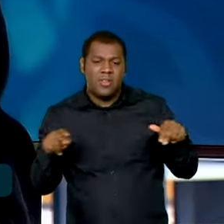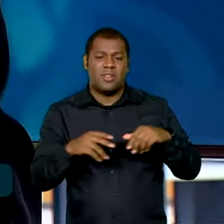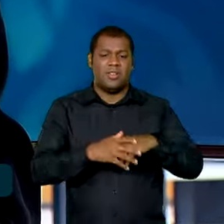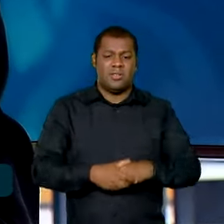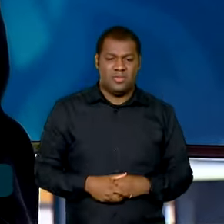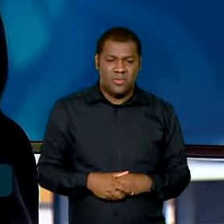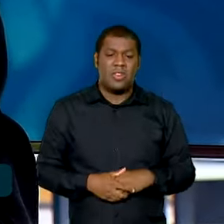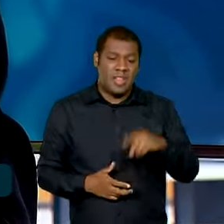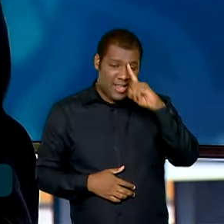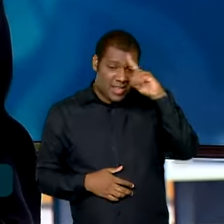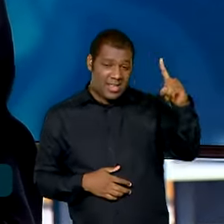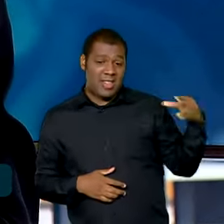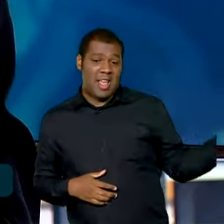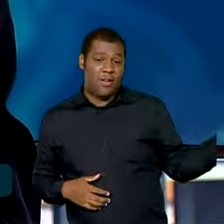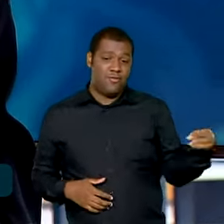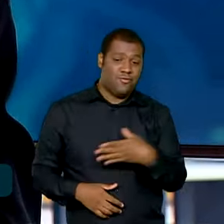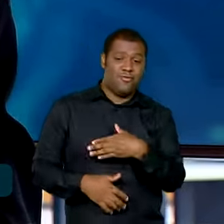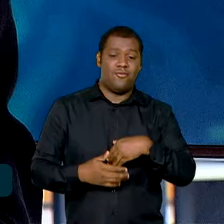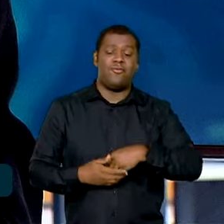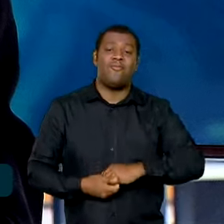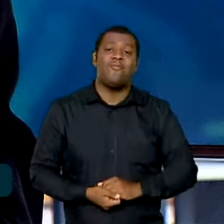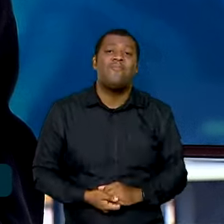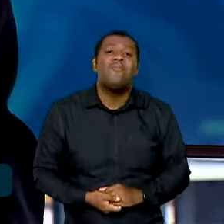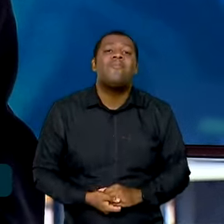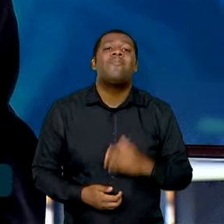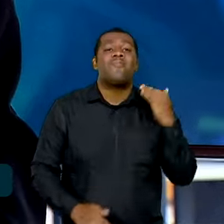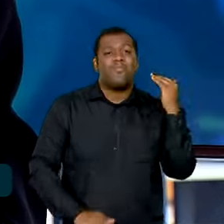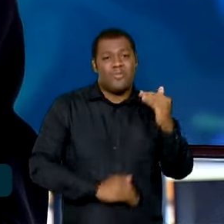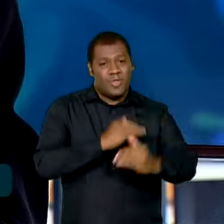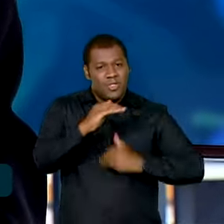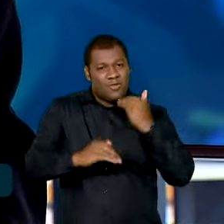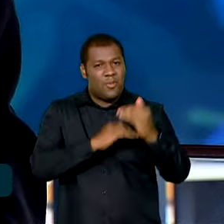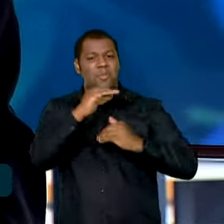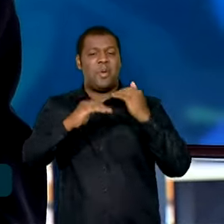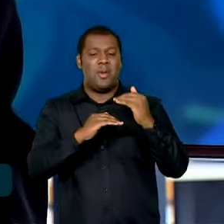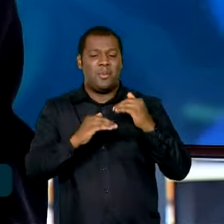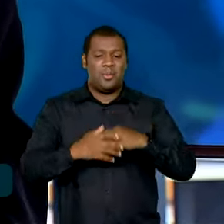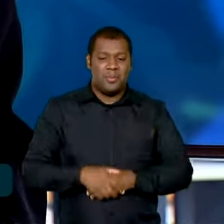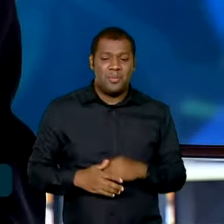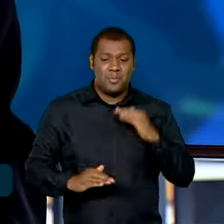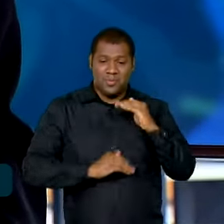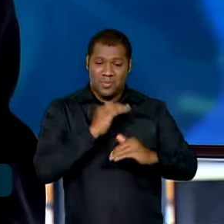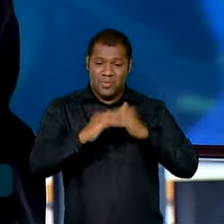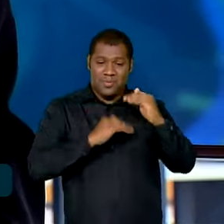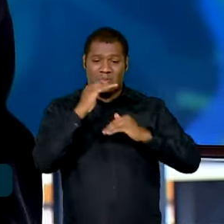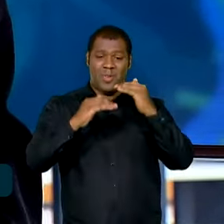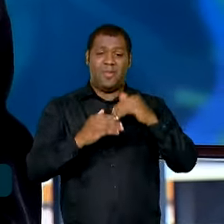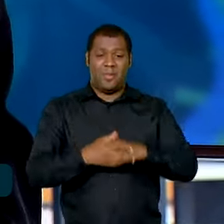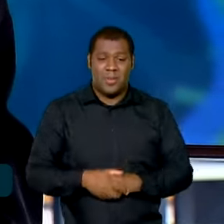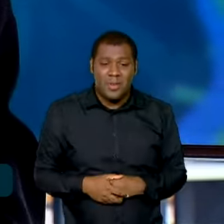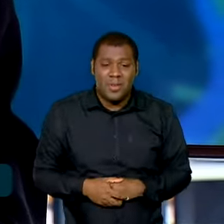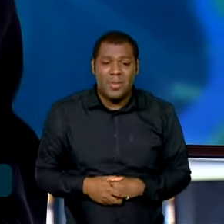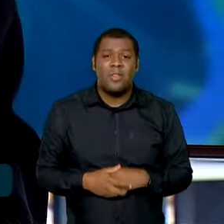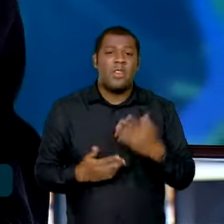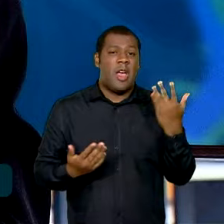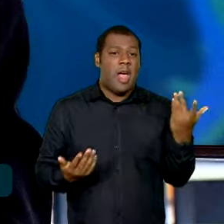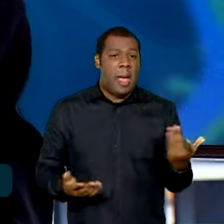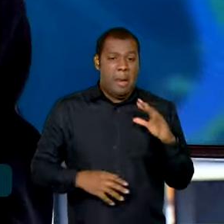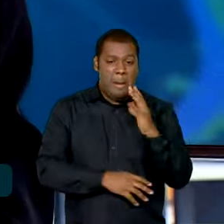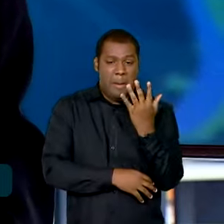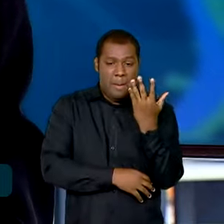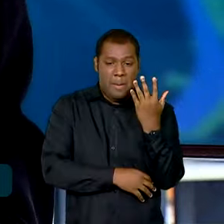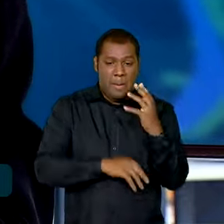junto para esse novo tipo de desenvolvimento. Um desenvolvimento que não veio aí para queimar o planeta, mas um